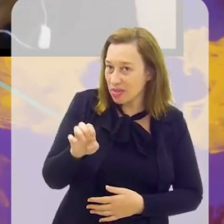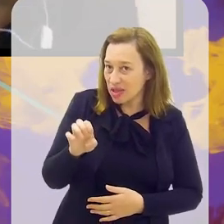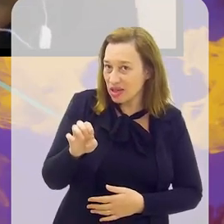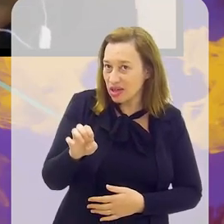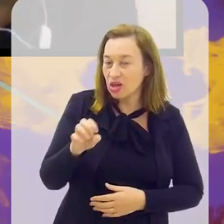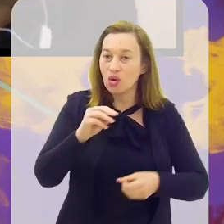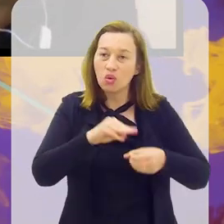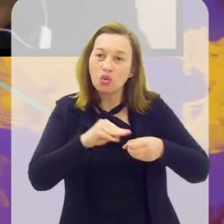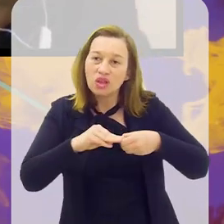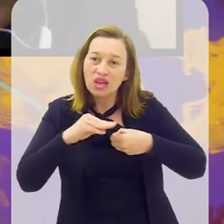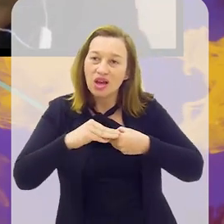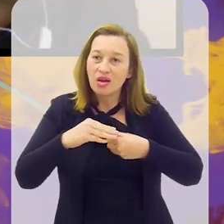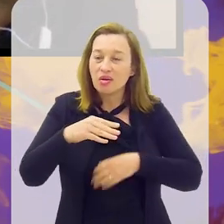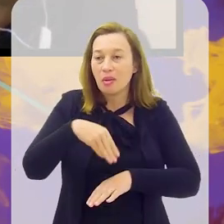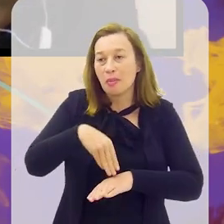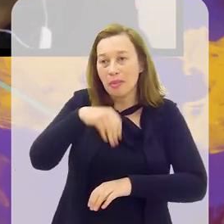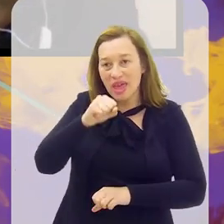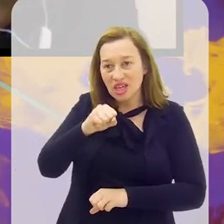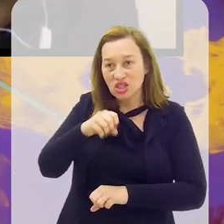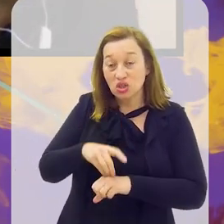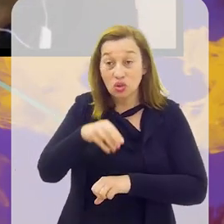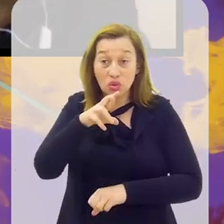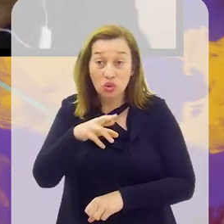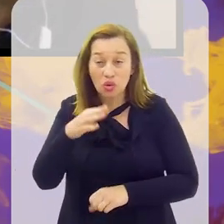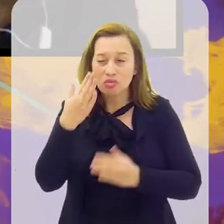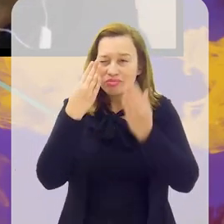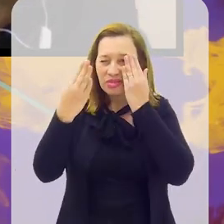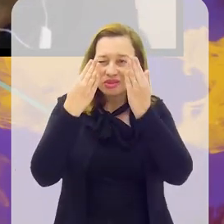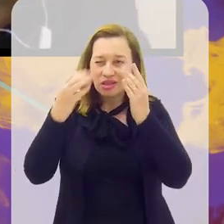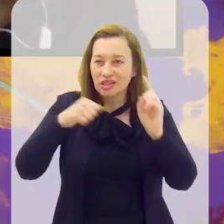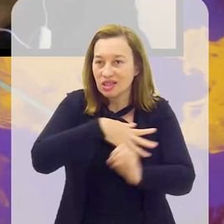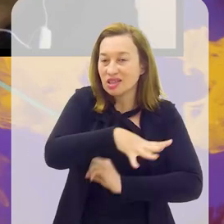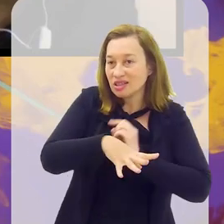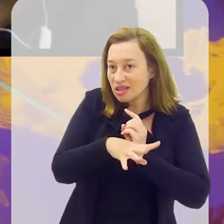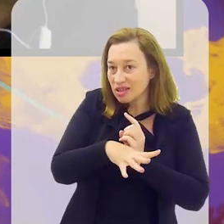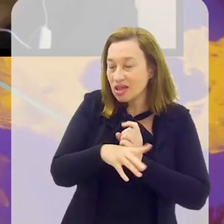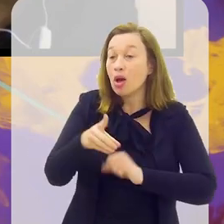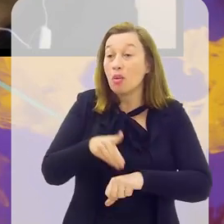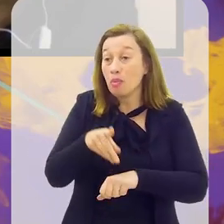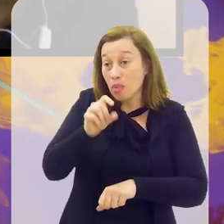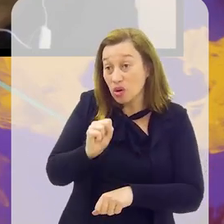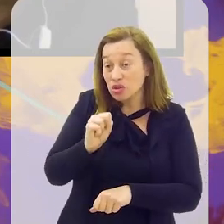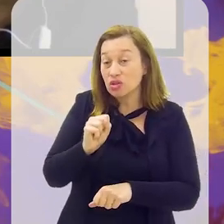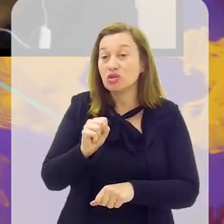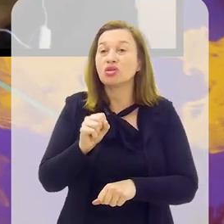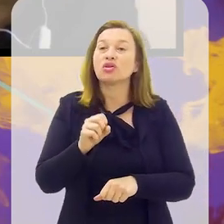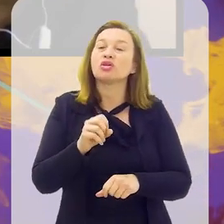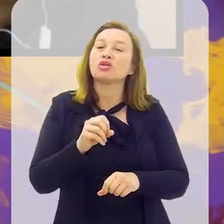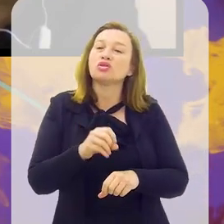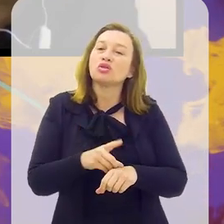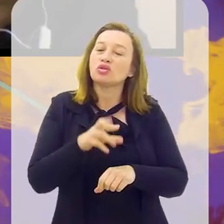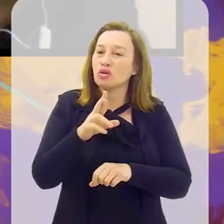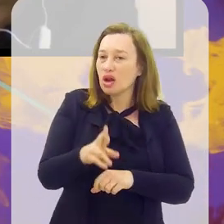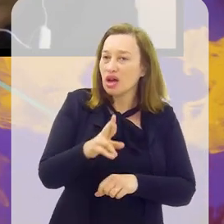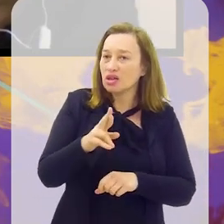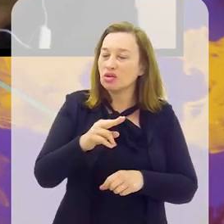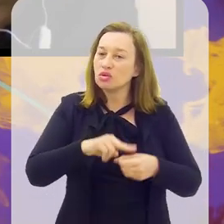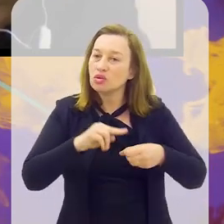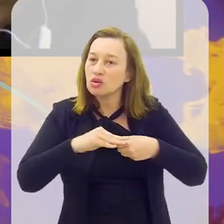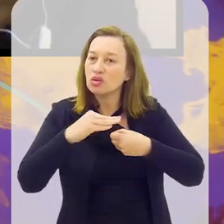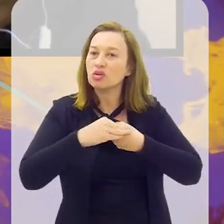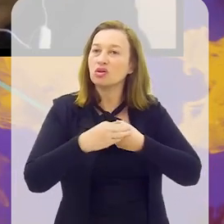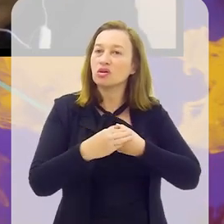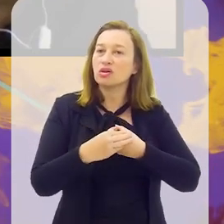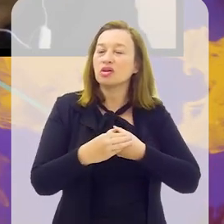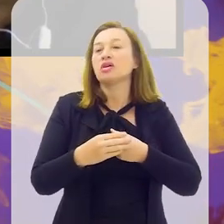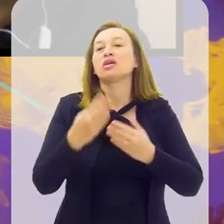professor Felipe Tavares Paes Lopes, da Unicamp, mestre e doutor em psicologia social, pós-doutorado também pela Unicamp,